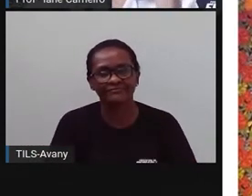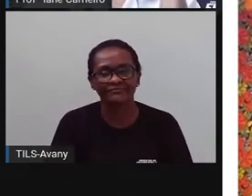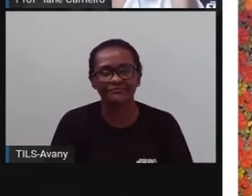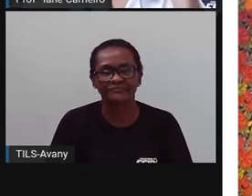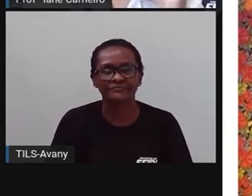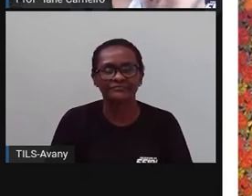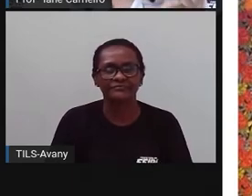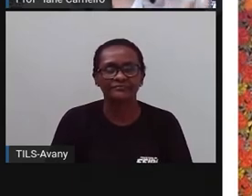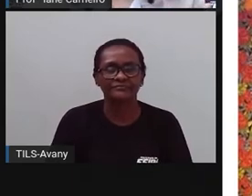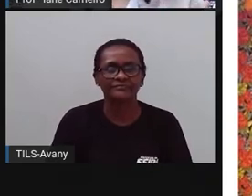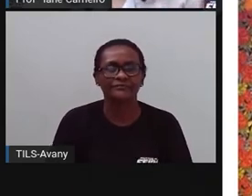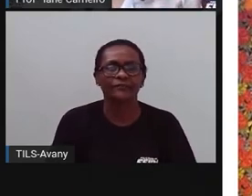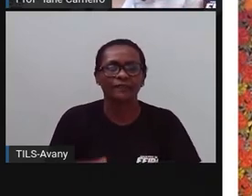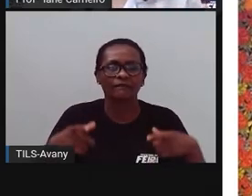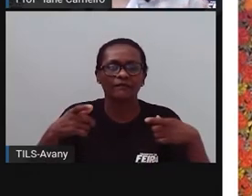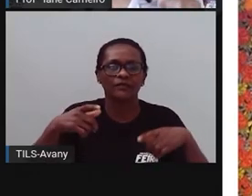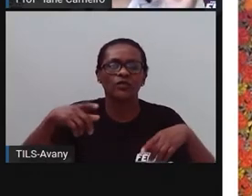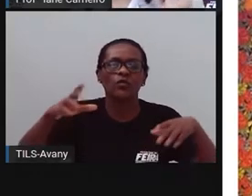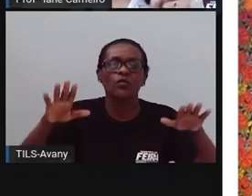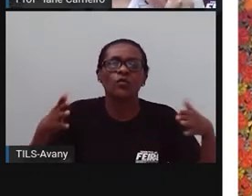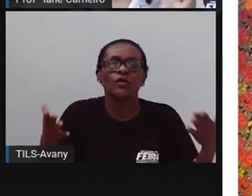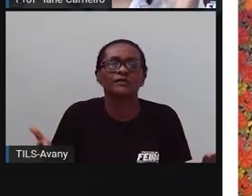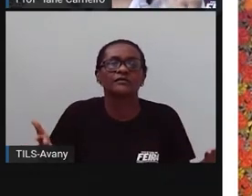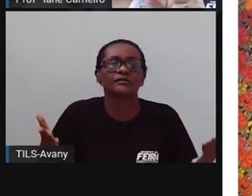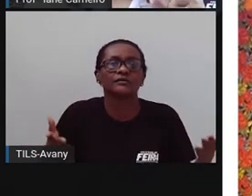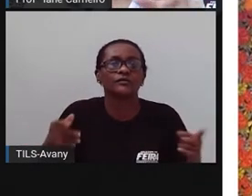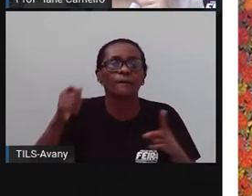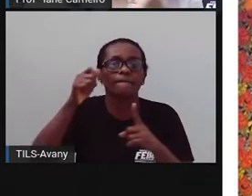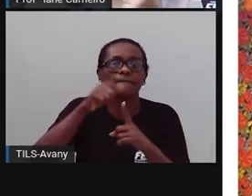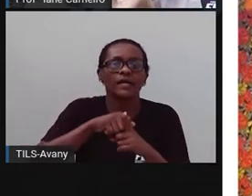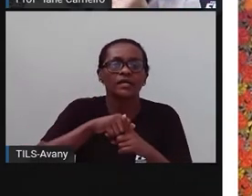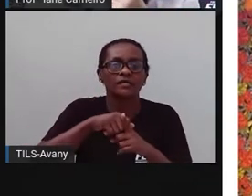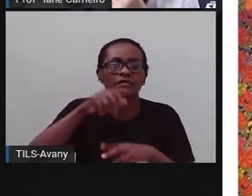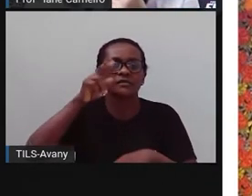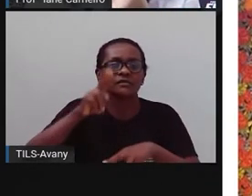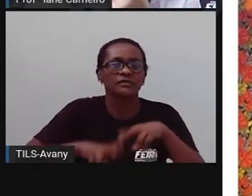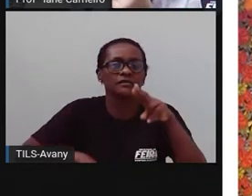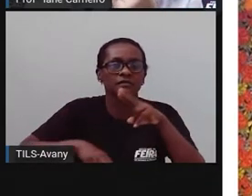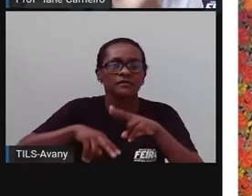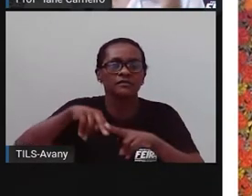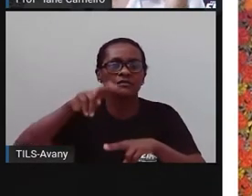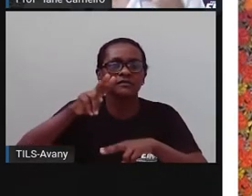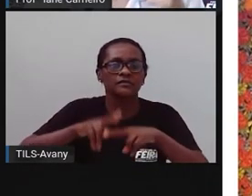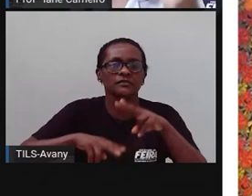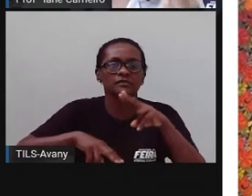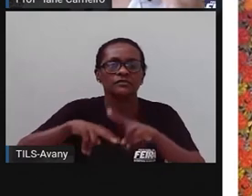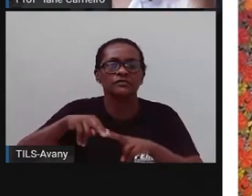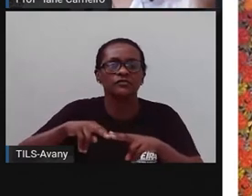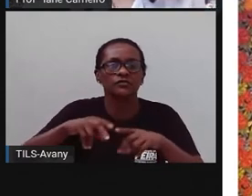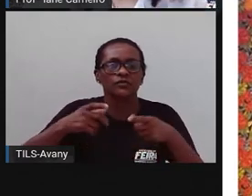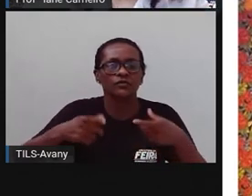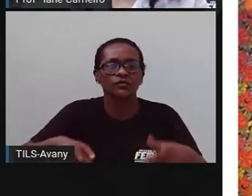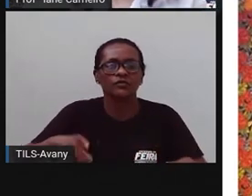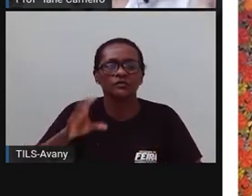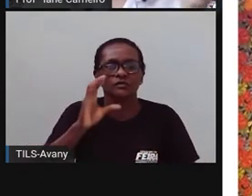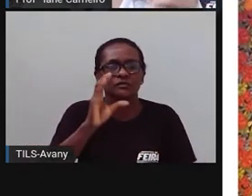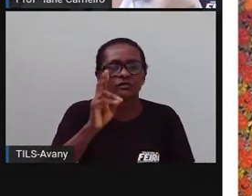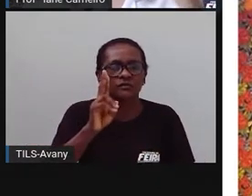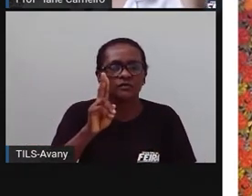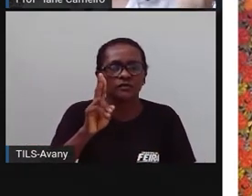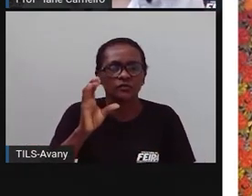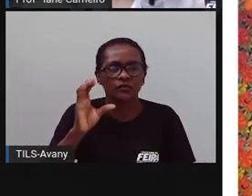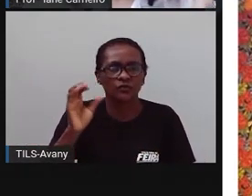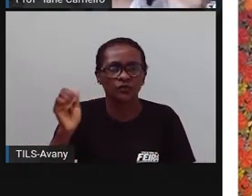O festival de sanfoneiros é realizado em junho pelo Cuca, né? E valoriza a tradição do